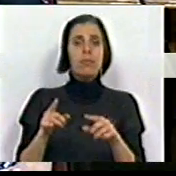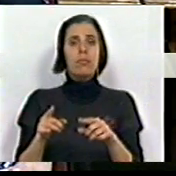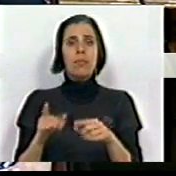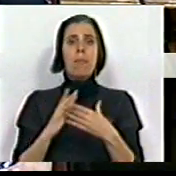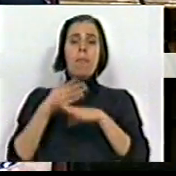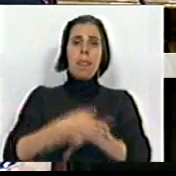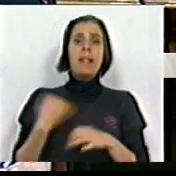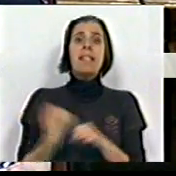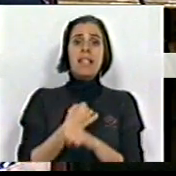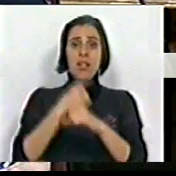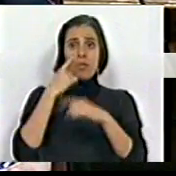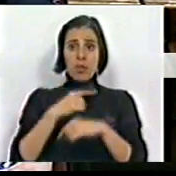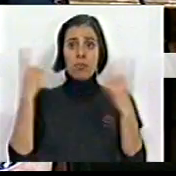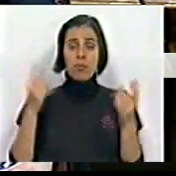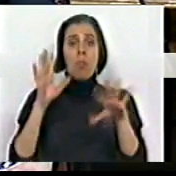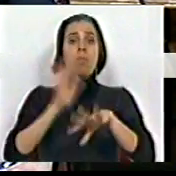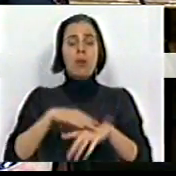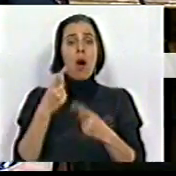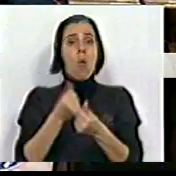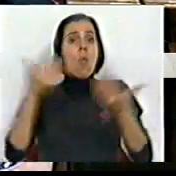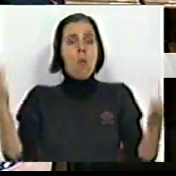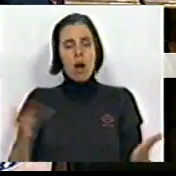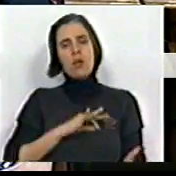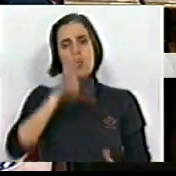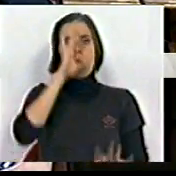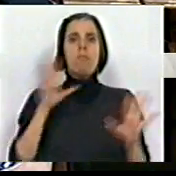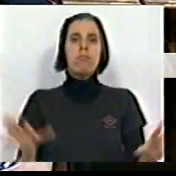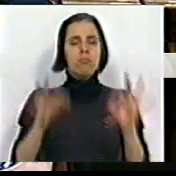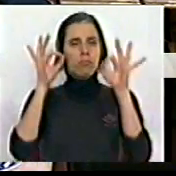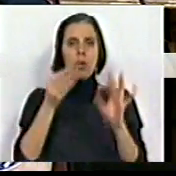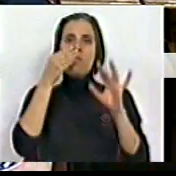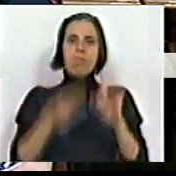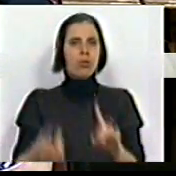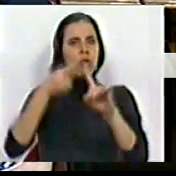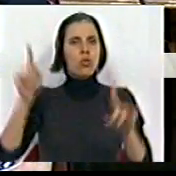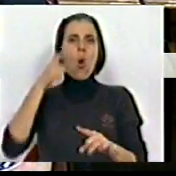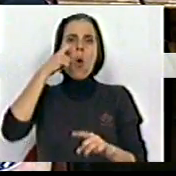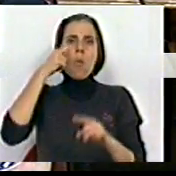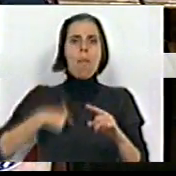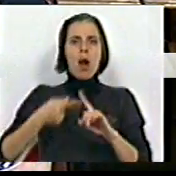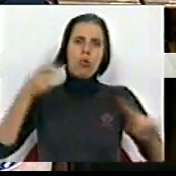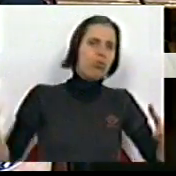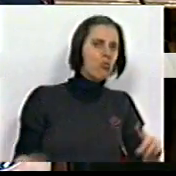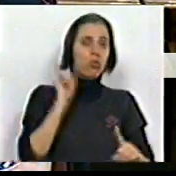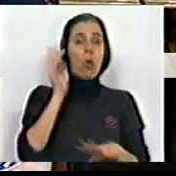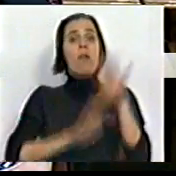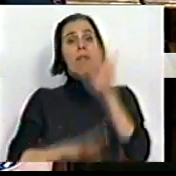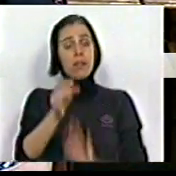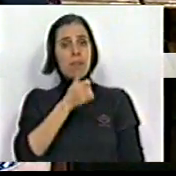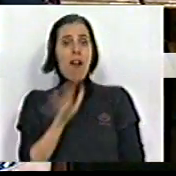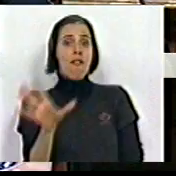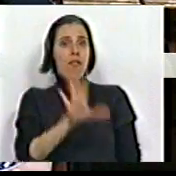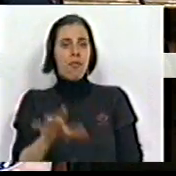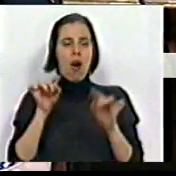aceder aos serviços públicos por falta de condições, Senhor Ministro, é desumano. É desumano tomar medidas